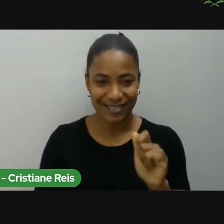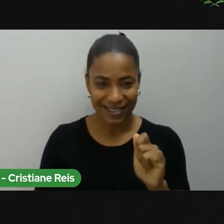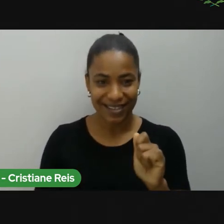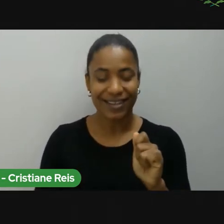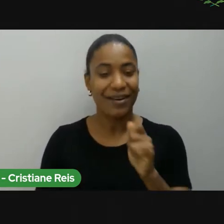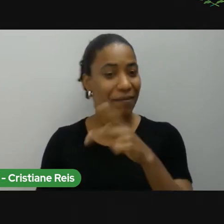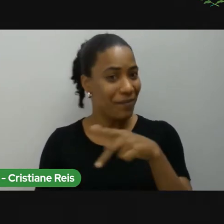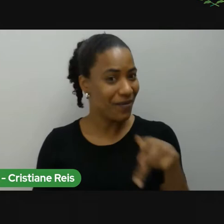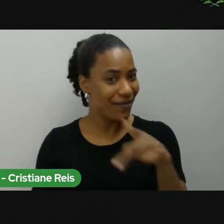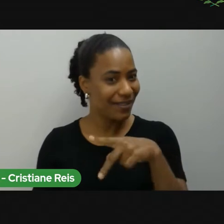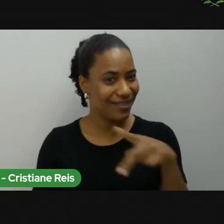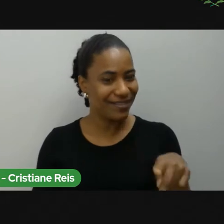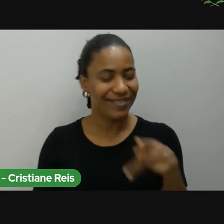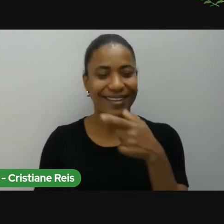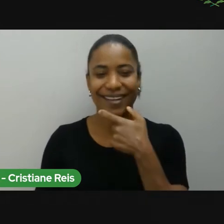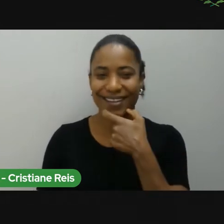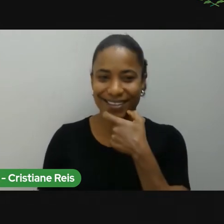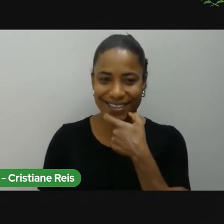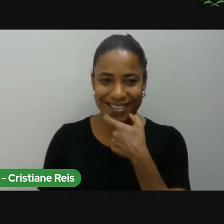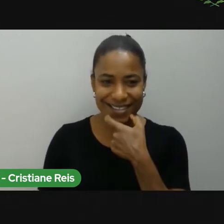sua professora de inglês.